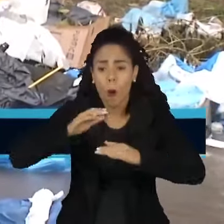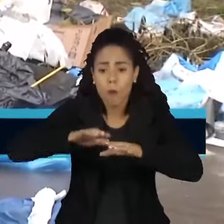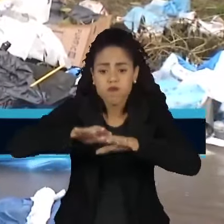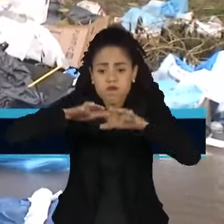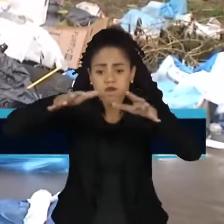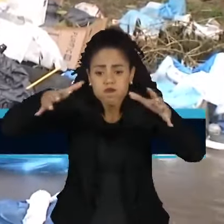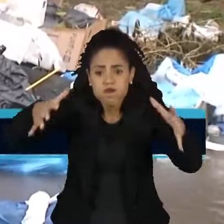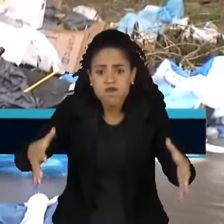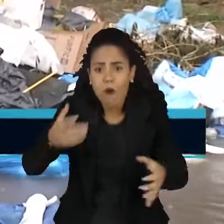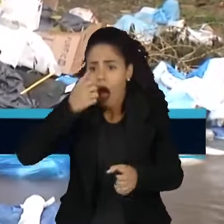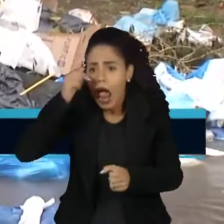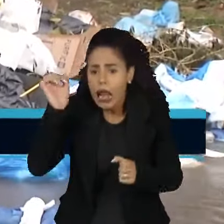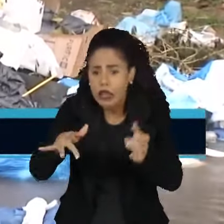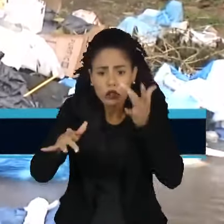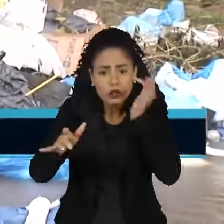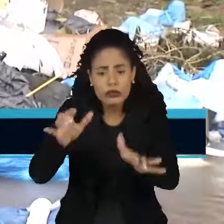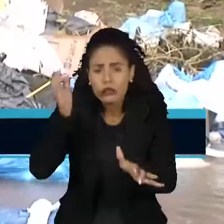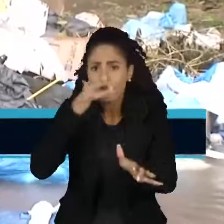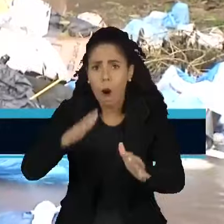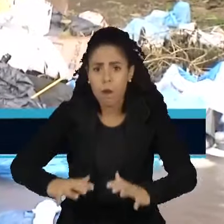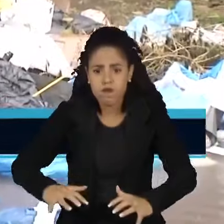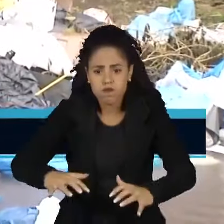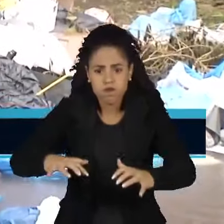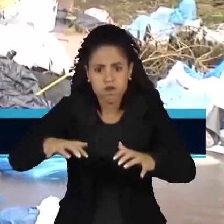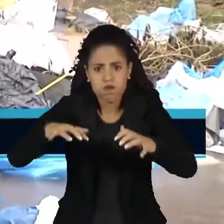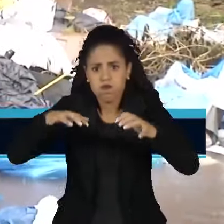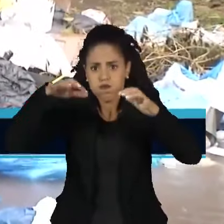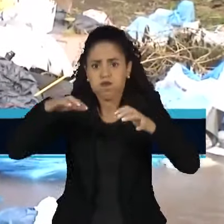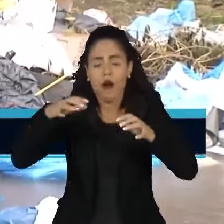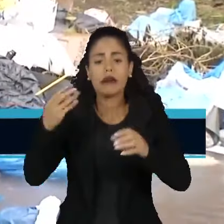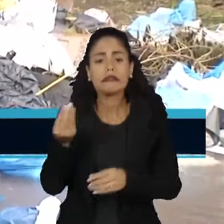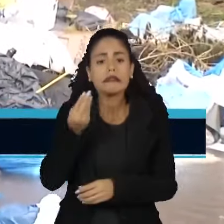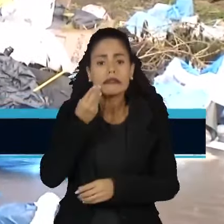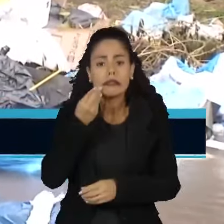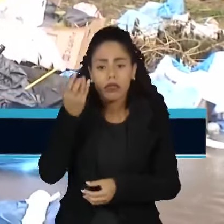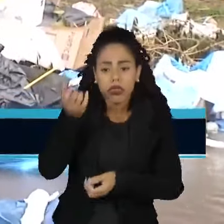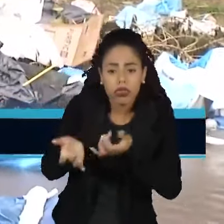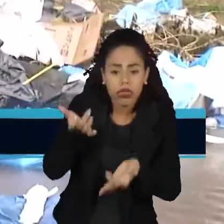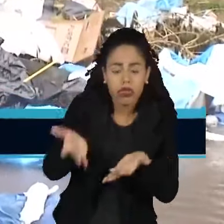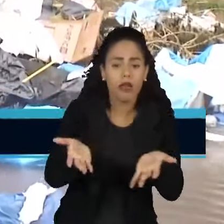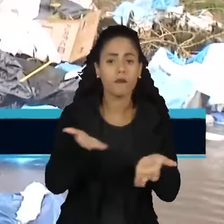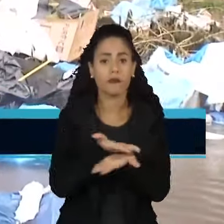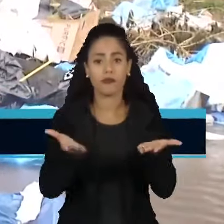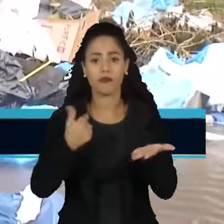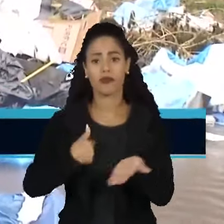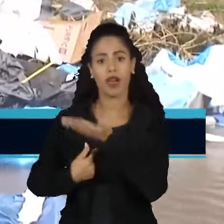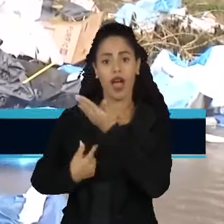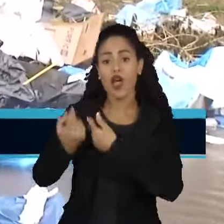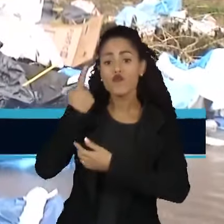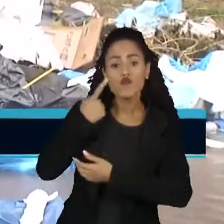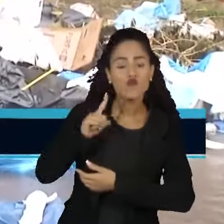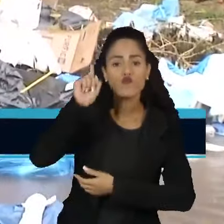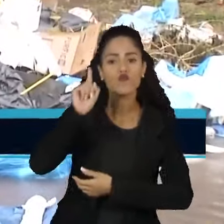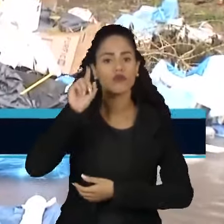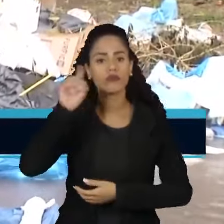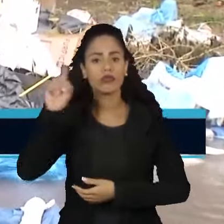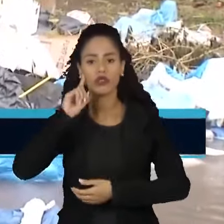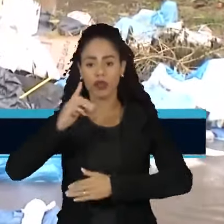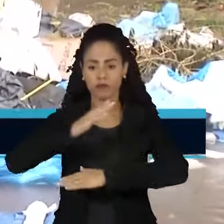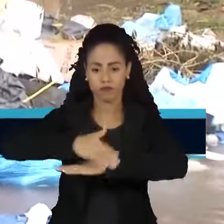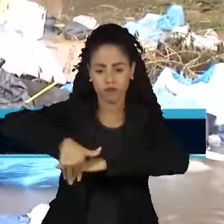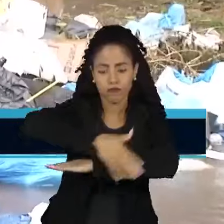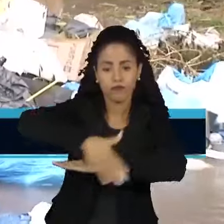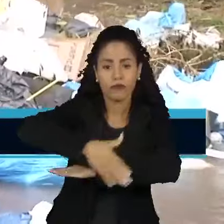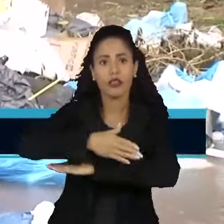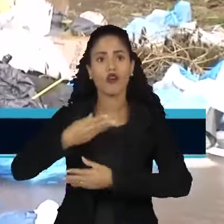porque as pessoas estavam até ontem colocando os seus pertences inutilizados, ainda pela última inundação nas calçadas.